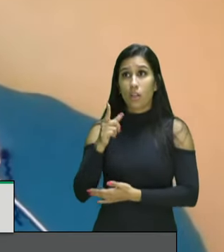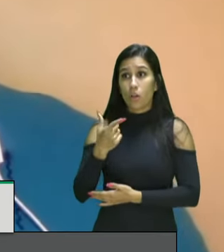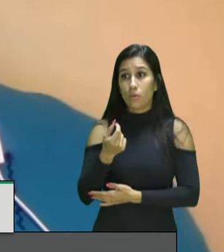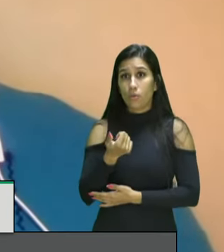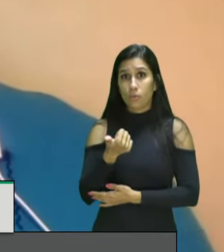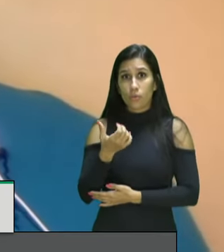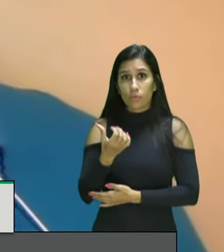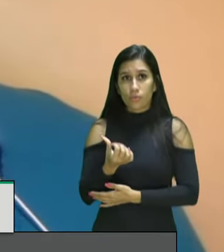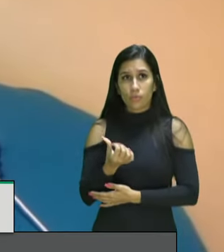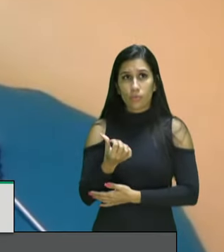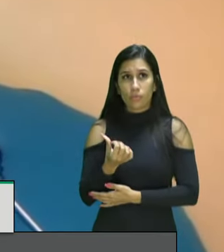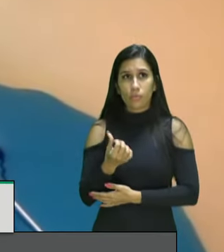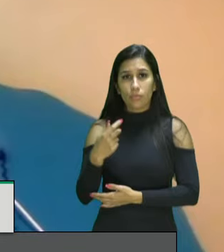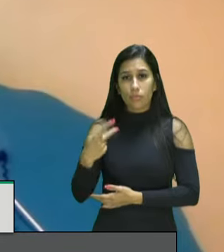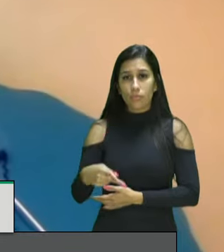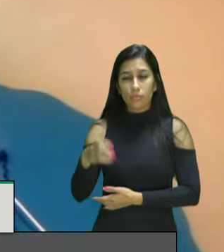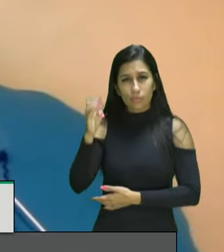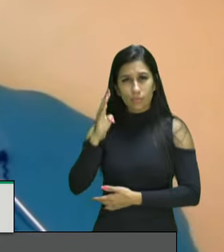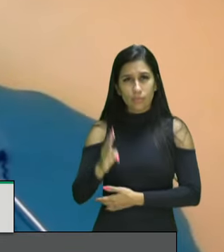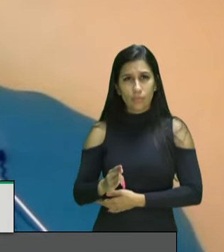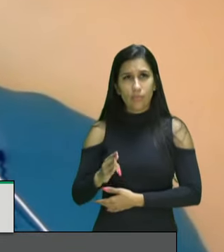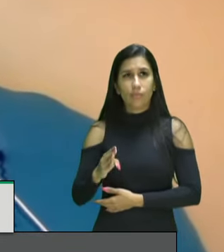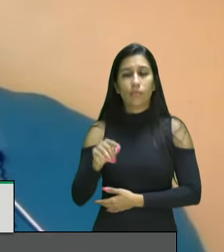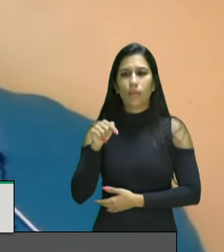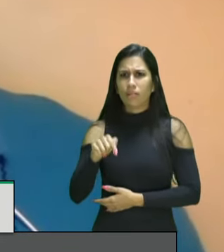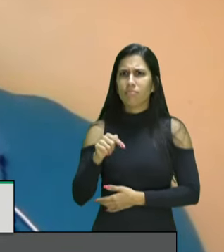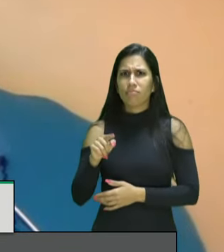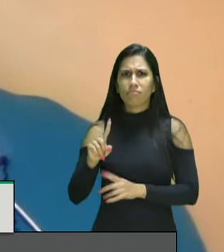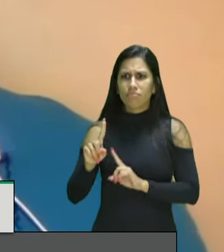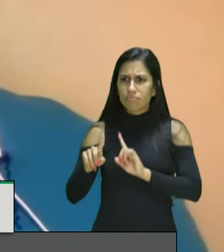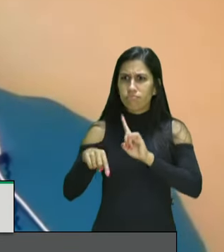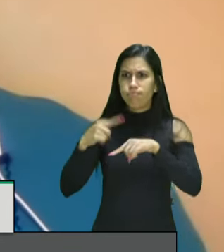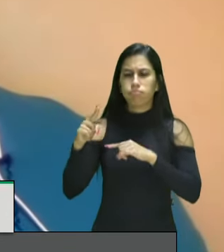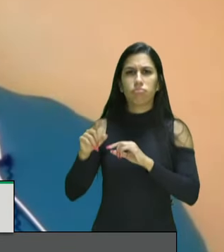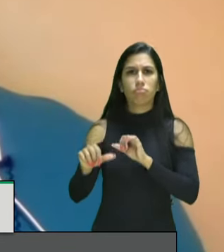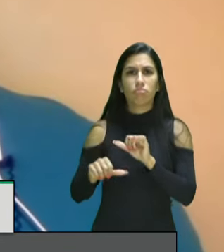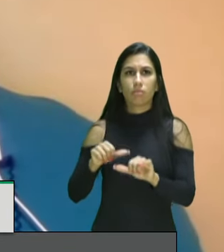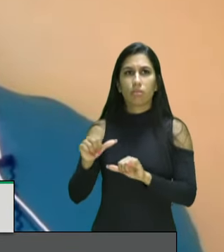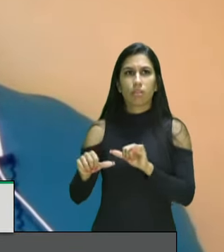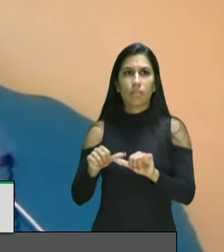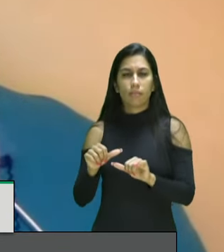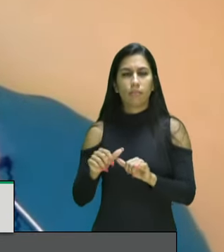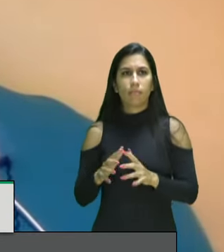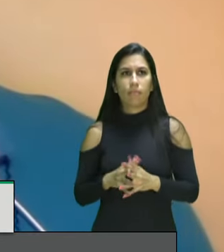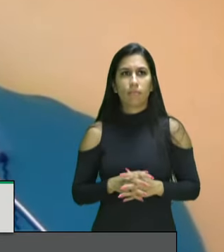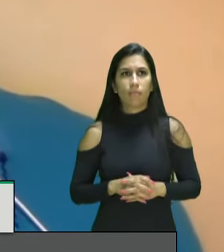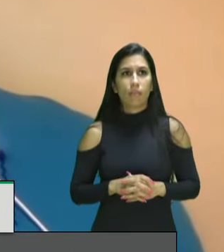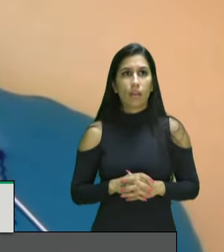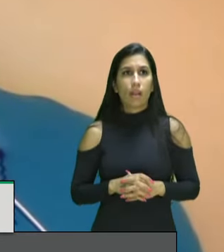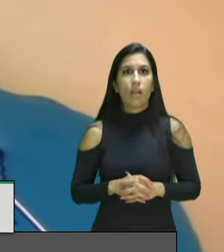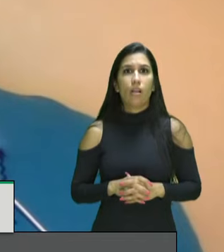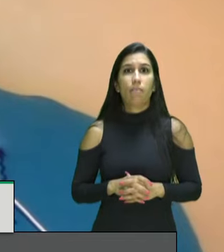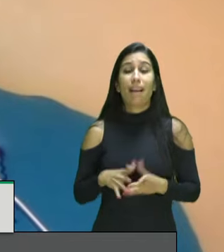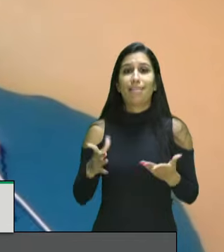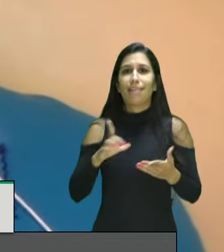país a Rita Isaac de que o país se transformou em uma liderança nas ações afirmativas liderança regional